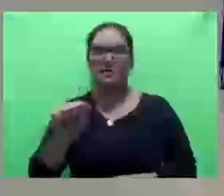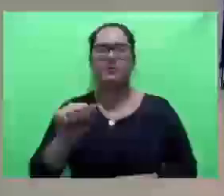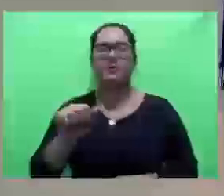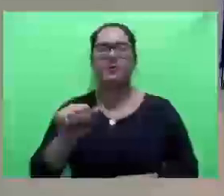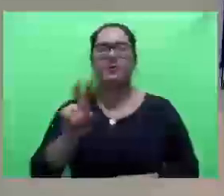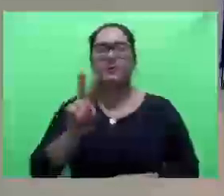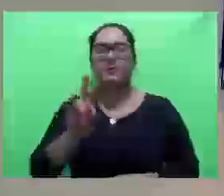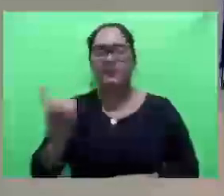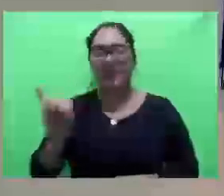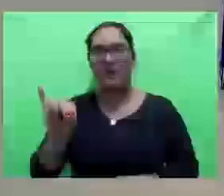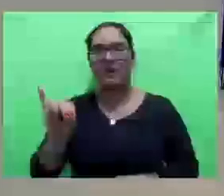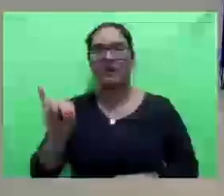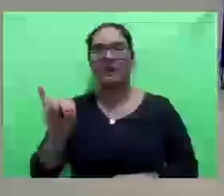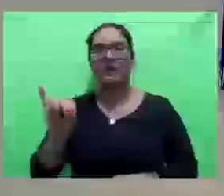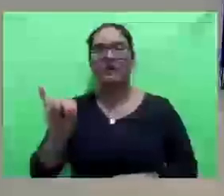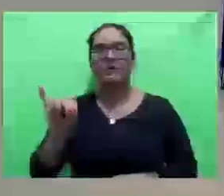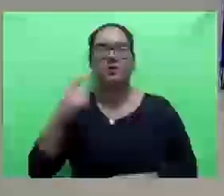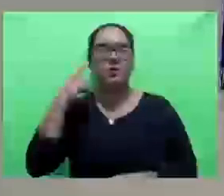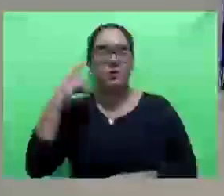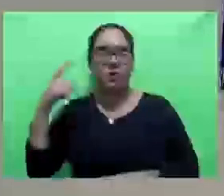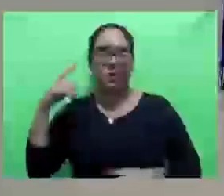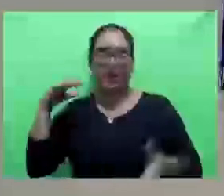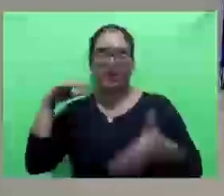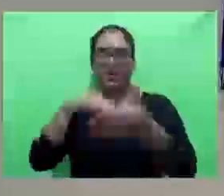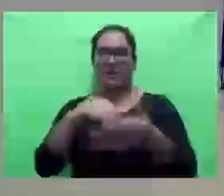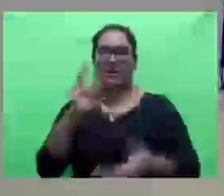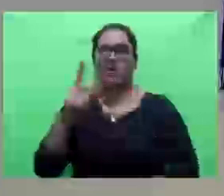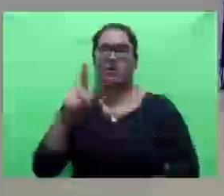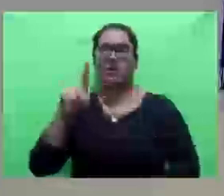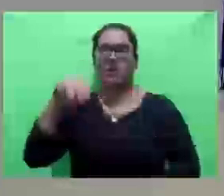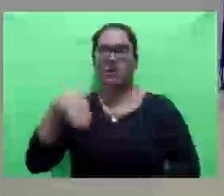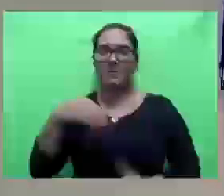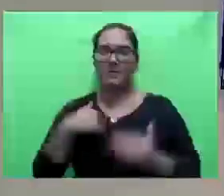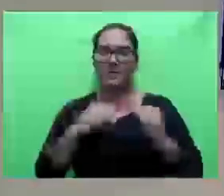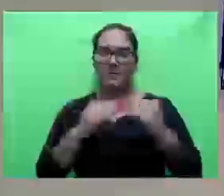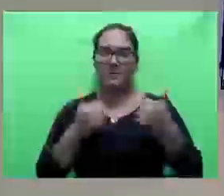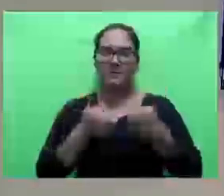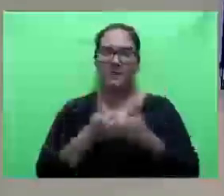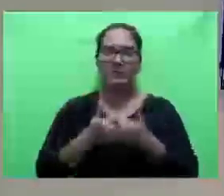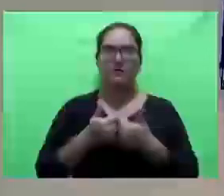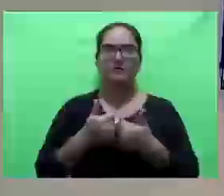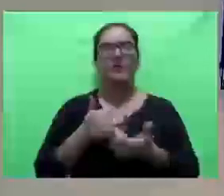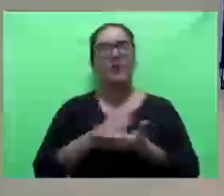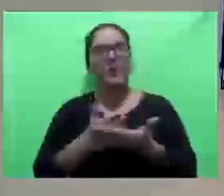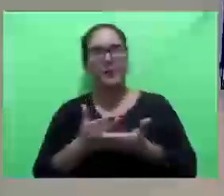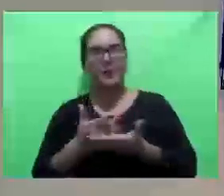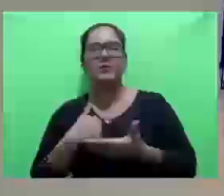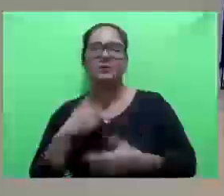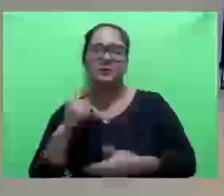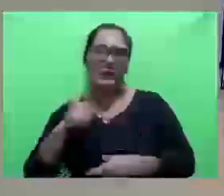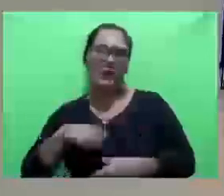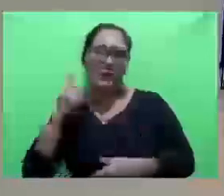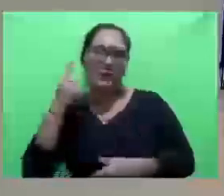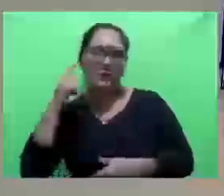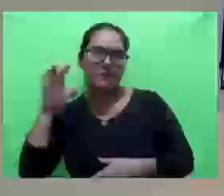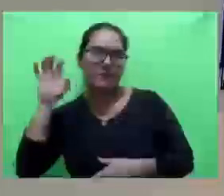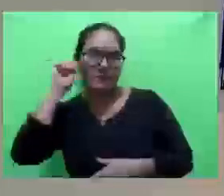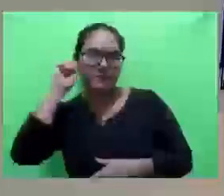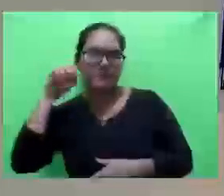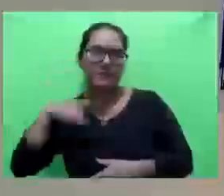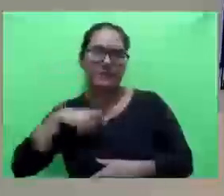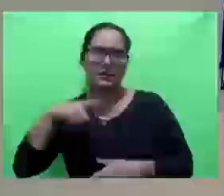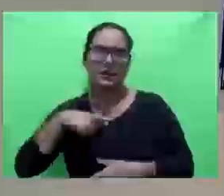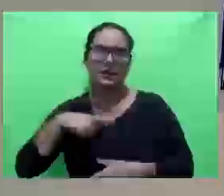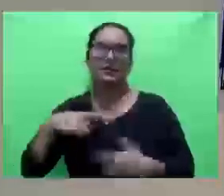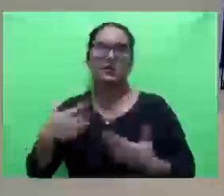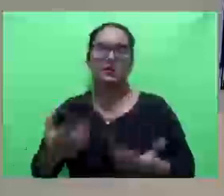vai, quando dá o som lá, vai lá na minha casa, dá uns dois quilômetros, não me incomoda, se dizer que me incomoda é mentira, mas a gente escuta o som da minha casa lá. E ele estava com